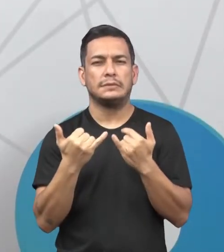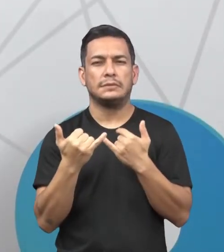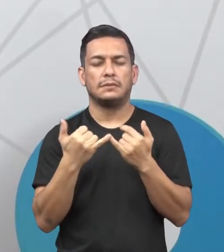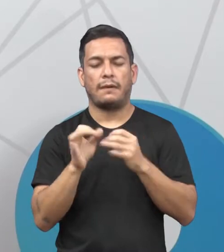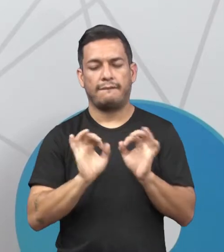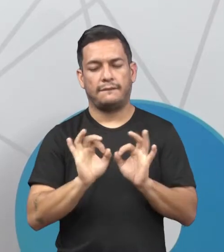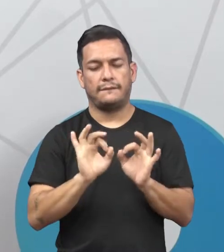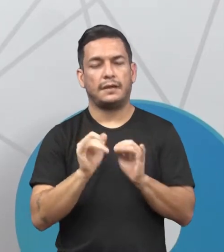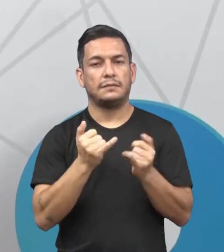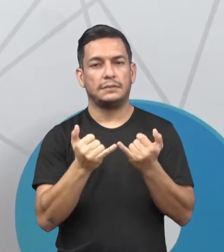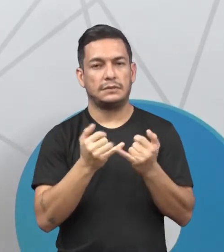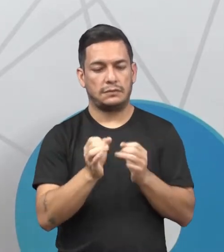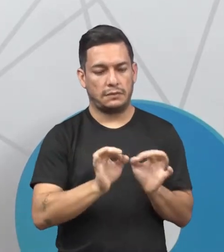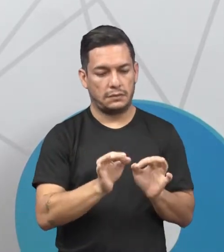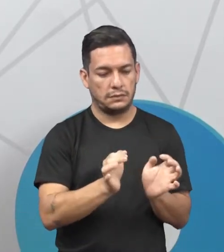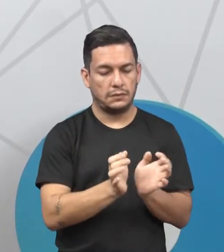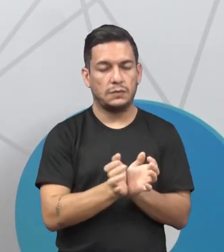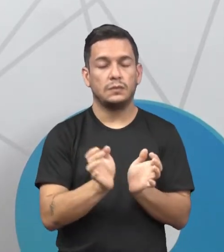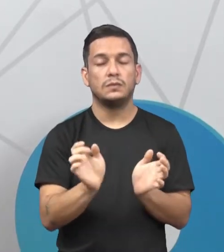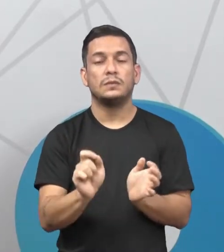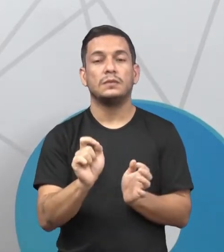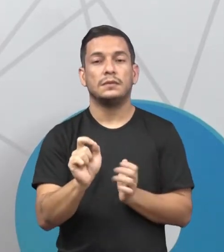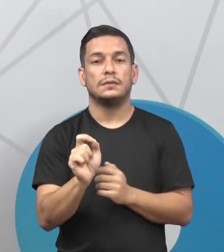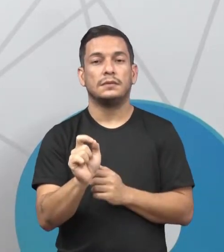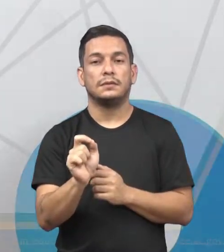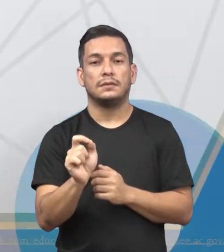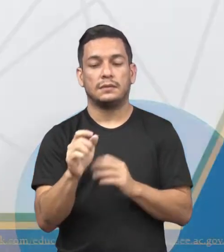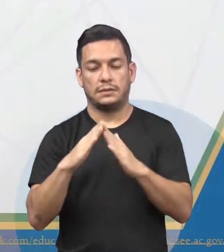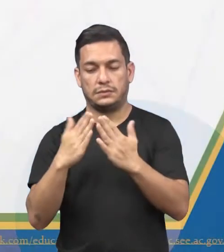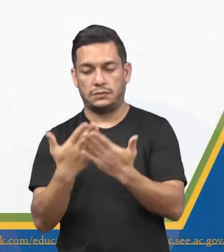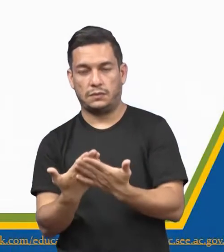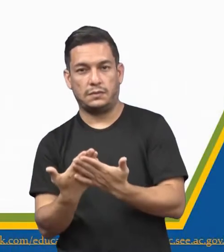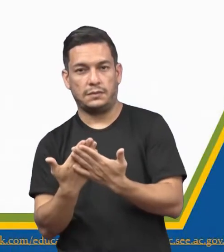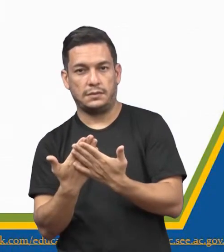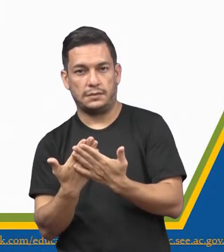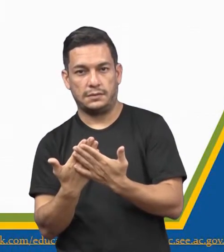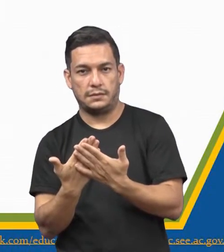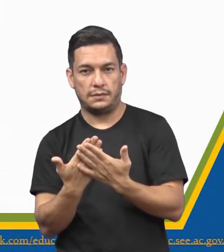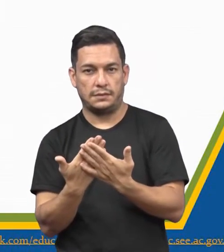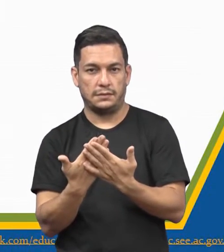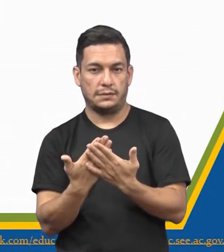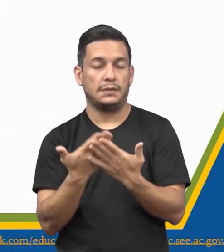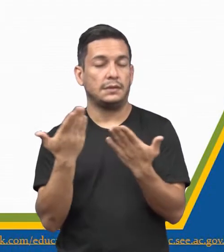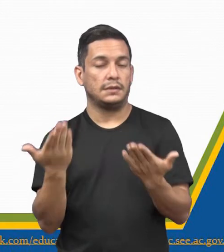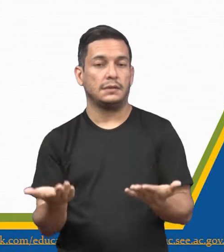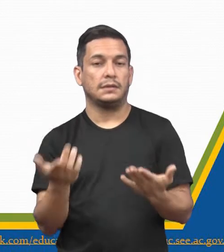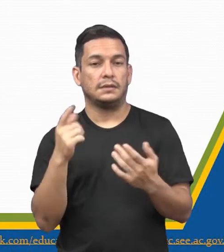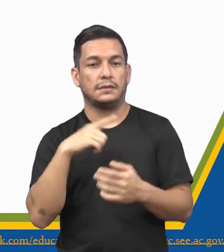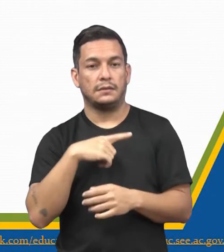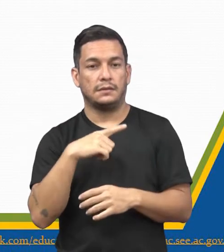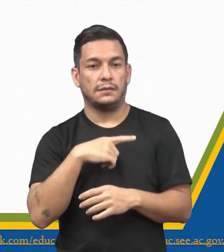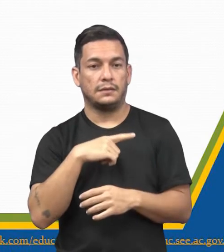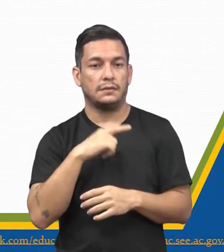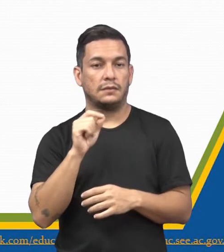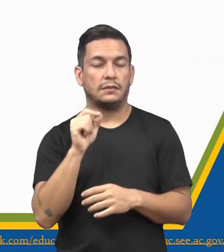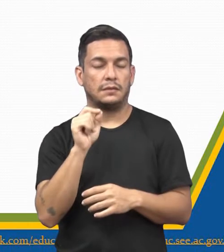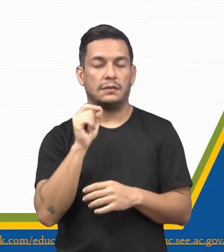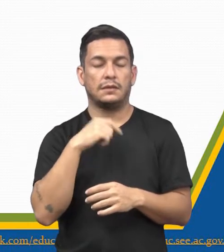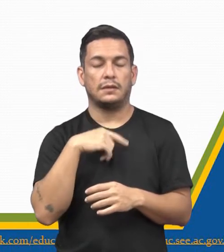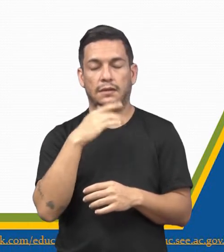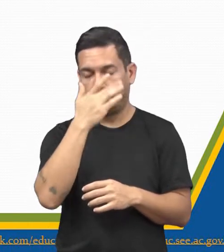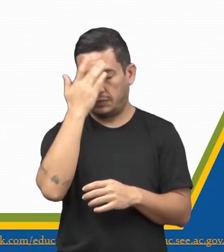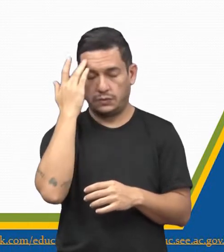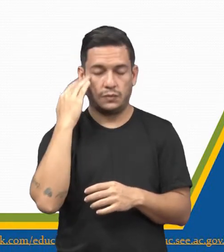formação é muito parecida com a formação da escola, né? Subentende, tem-se alguém na